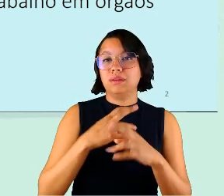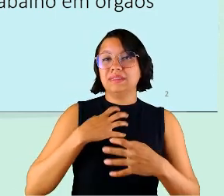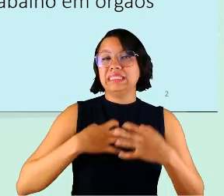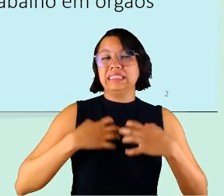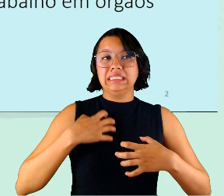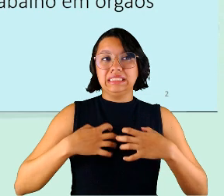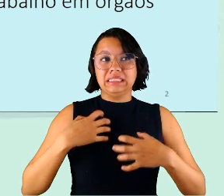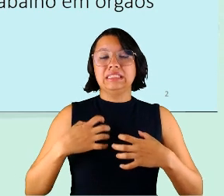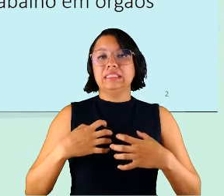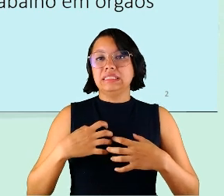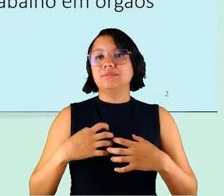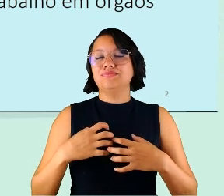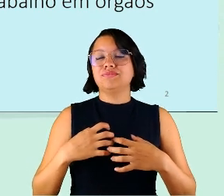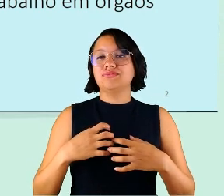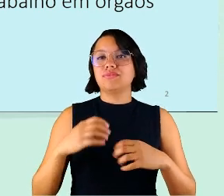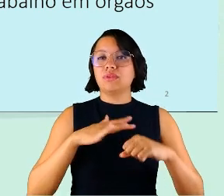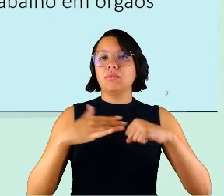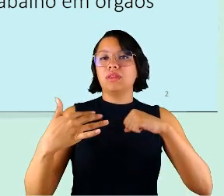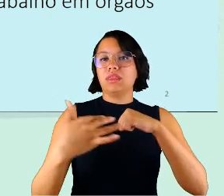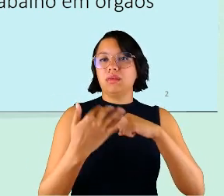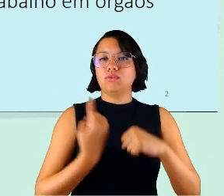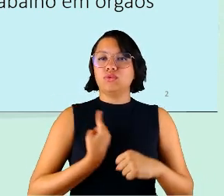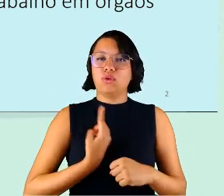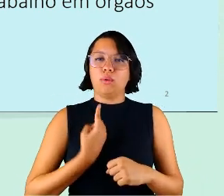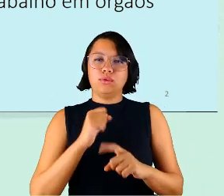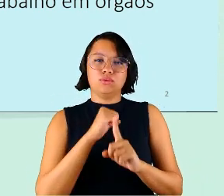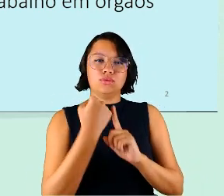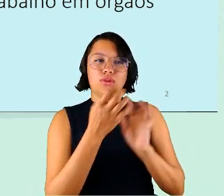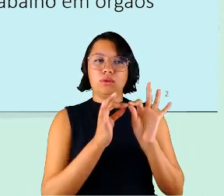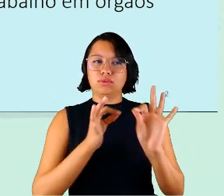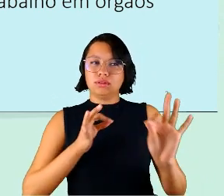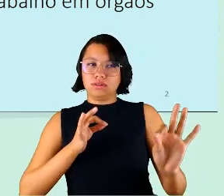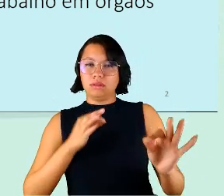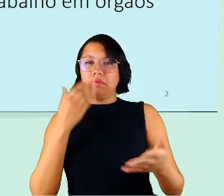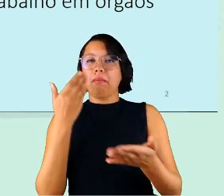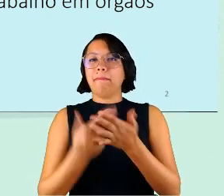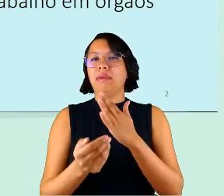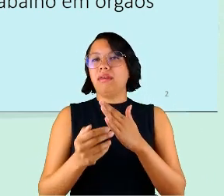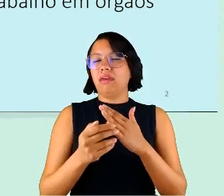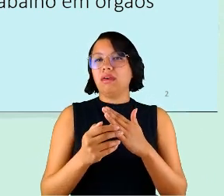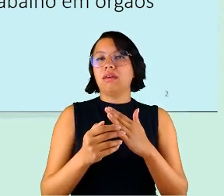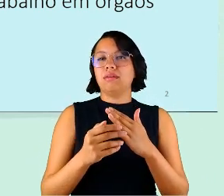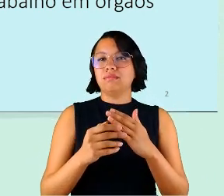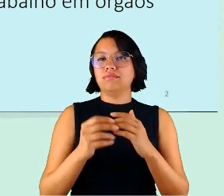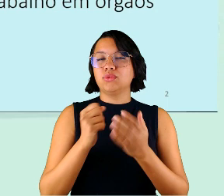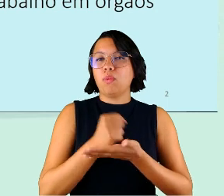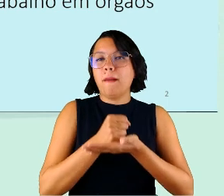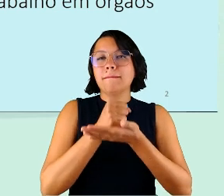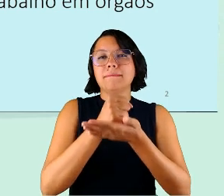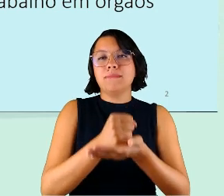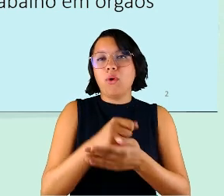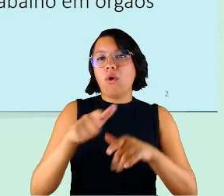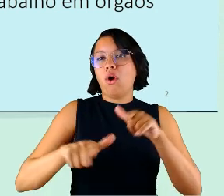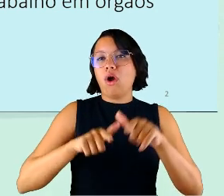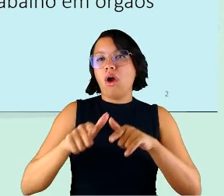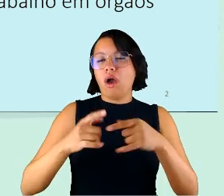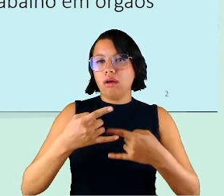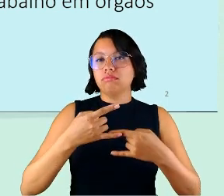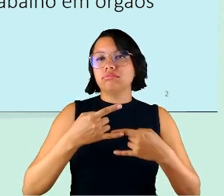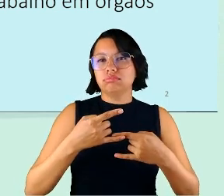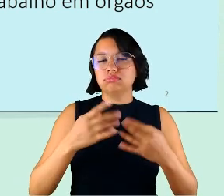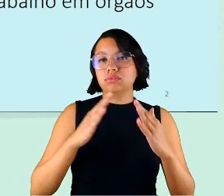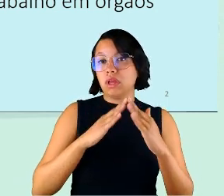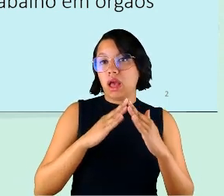pandêmica, Como isolamento social, distanciamento social, a perda das redes de apoio ao trabalho doméstico.